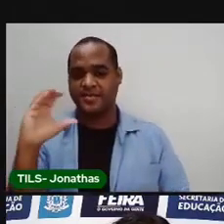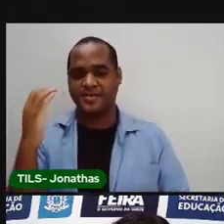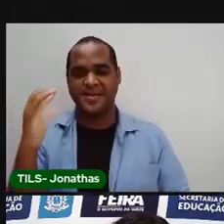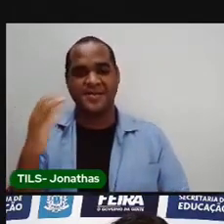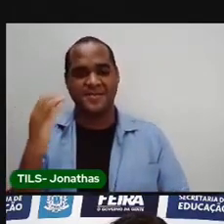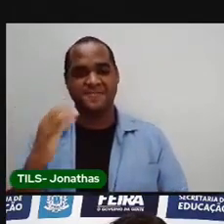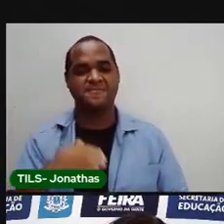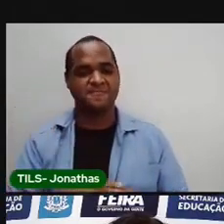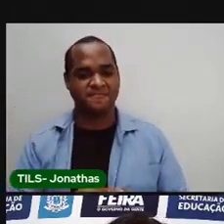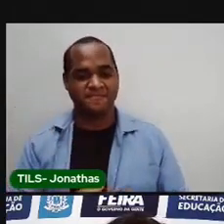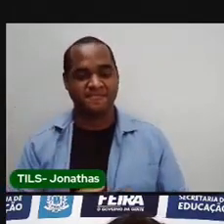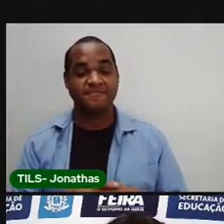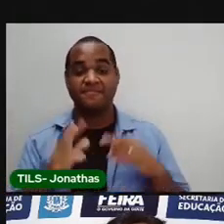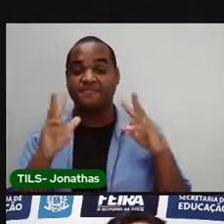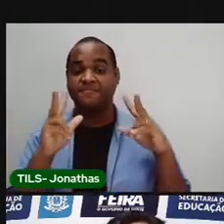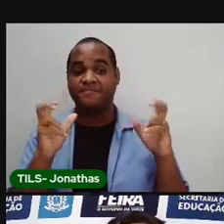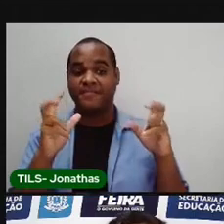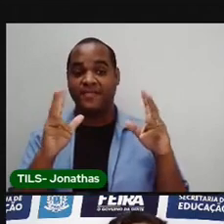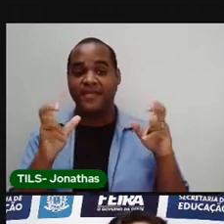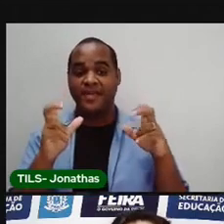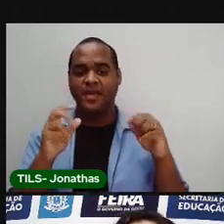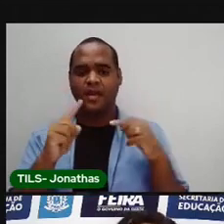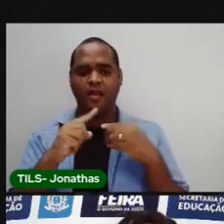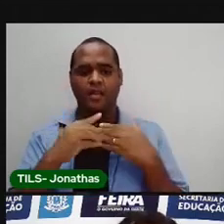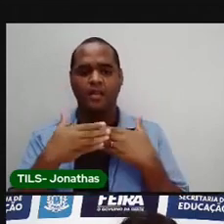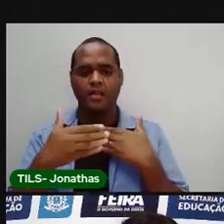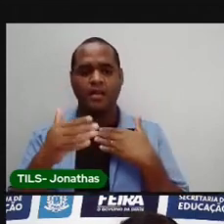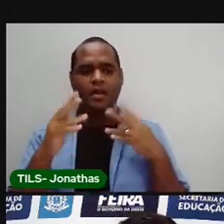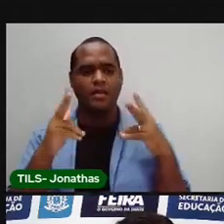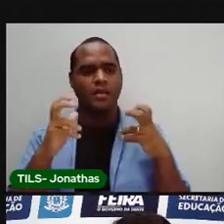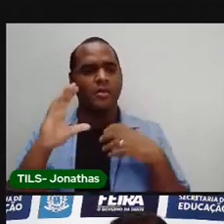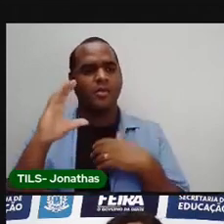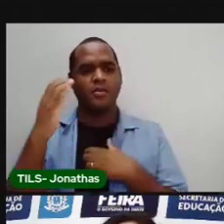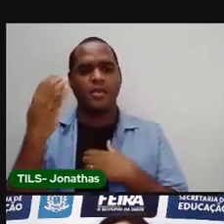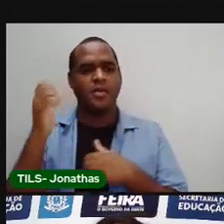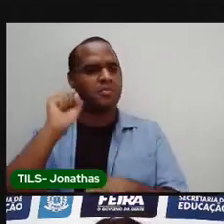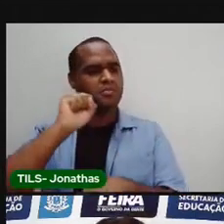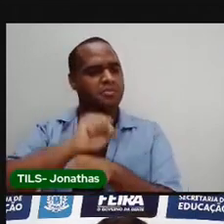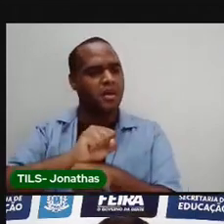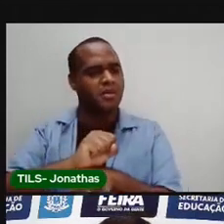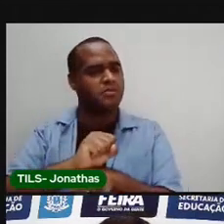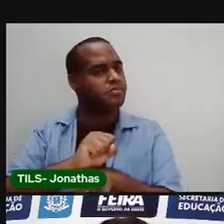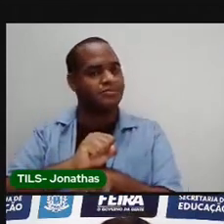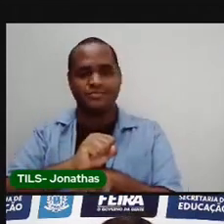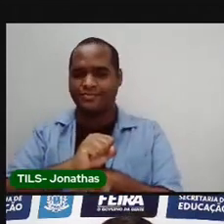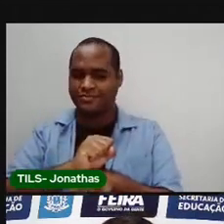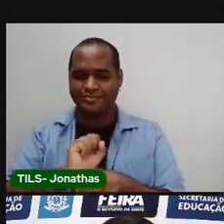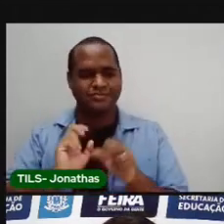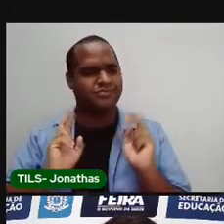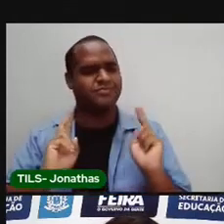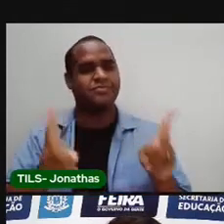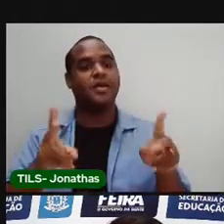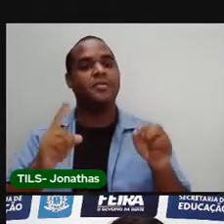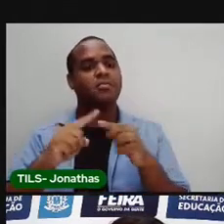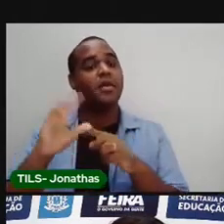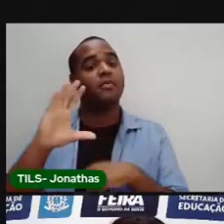naturais e o tema é o tempo não faz. E vou falar em tempo,